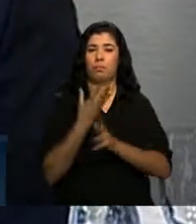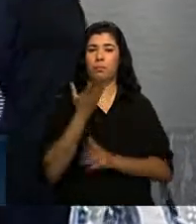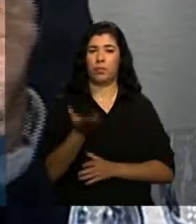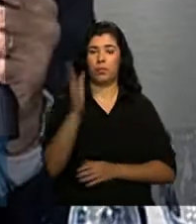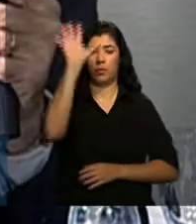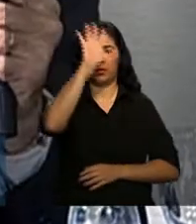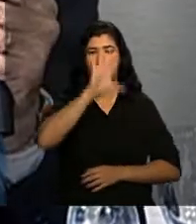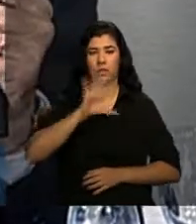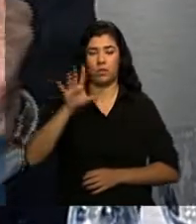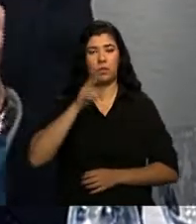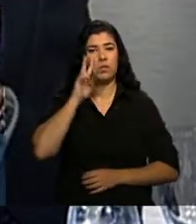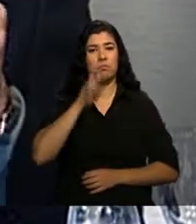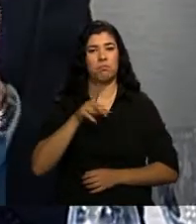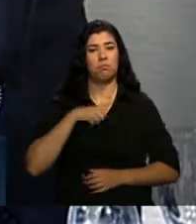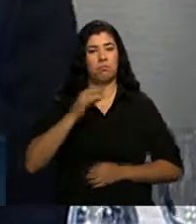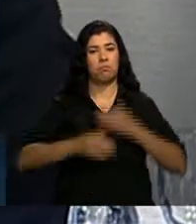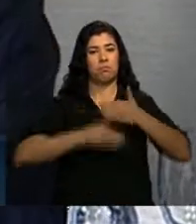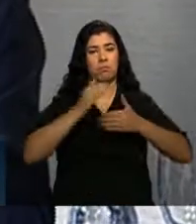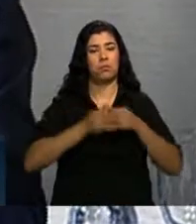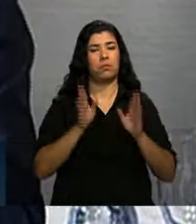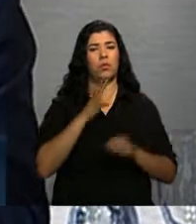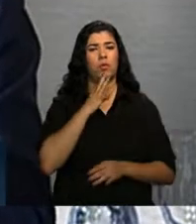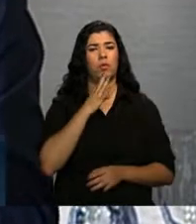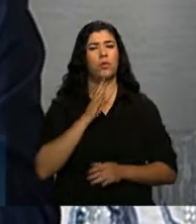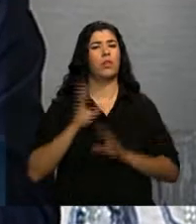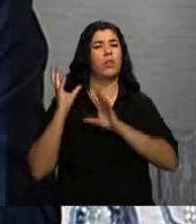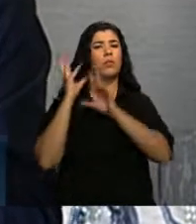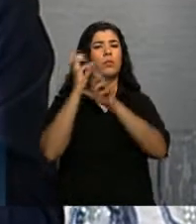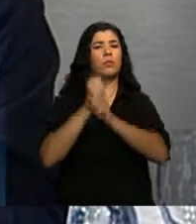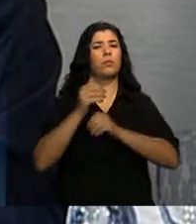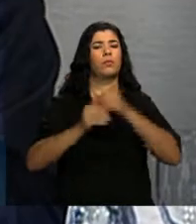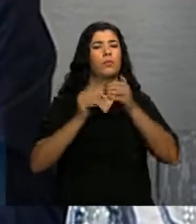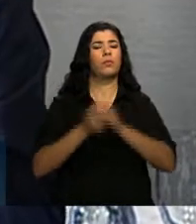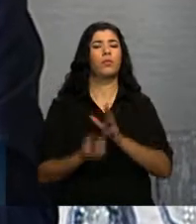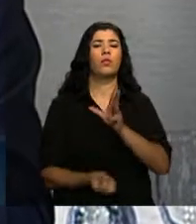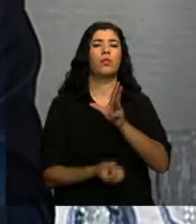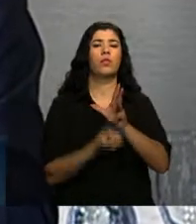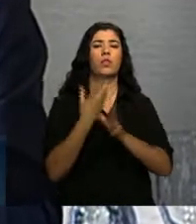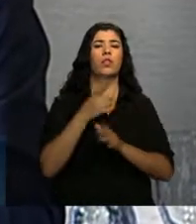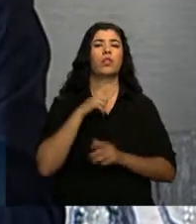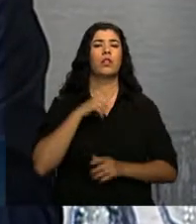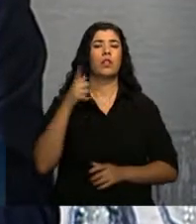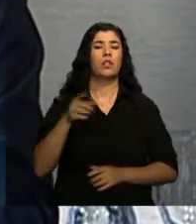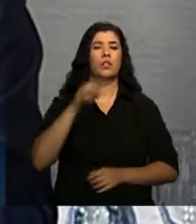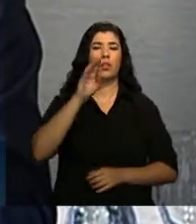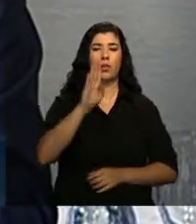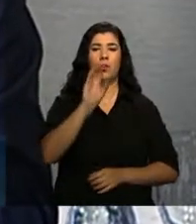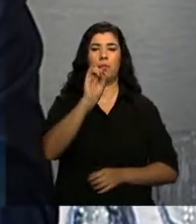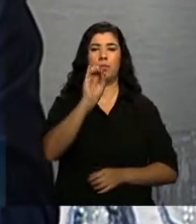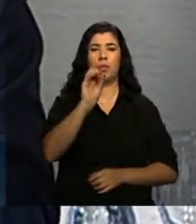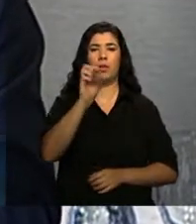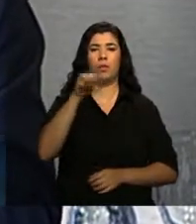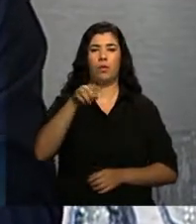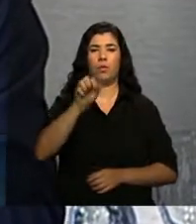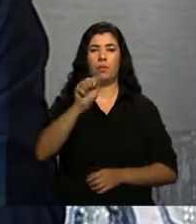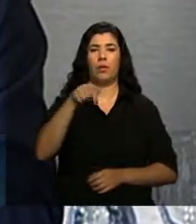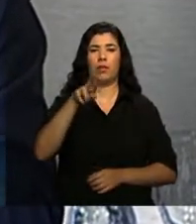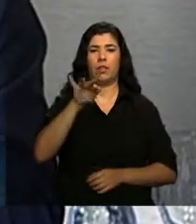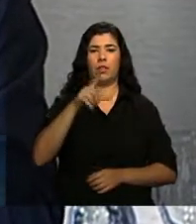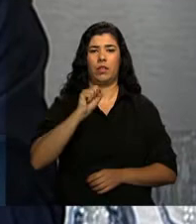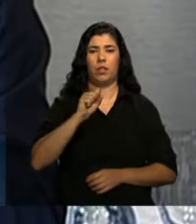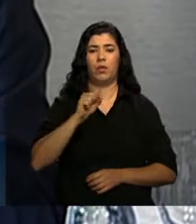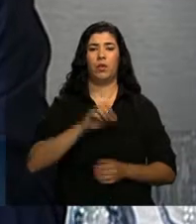E o produto está aí exitoso, ministro, o senhor conhece bem a história dele. Fabricado de biomanguinhos, que é o grande parceiro do Ministério da Saúde. Bom,